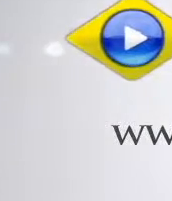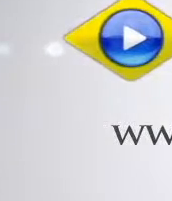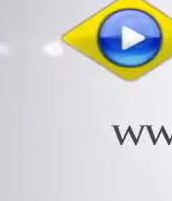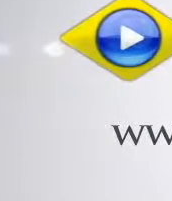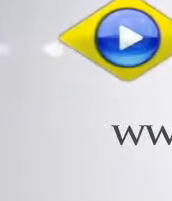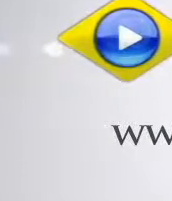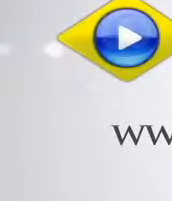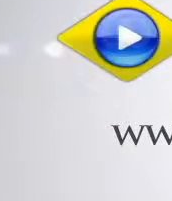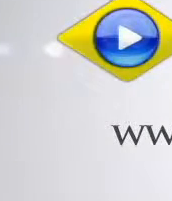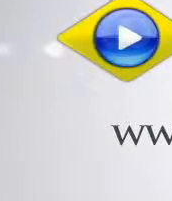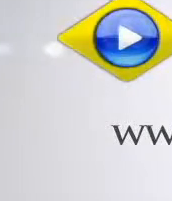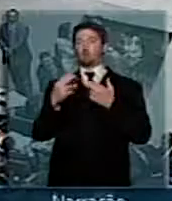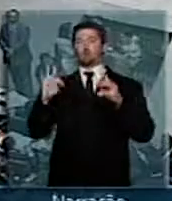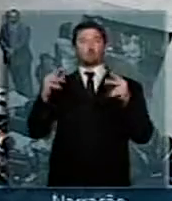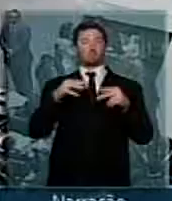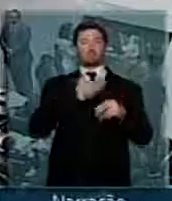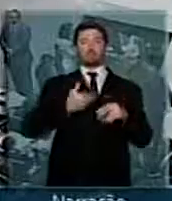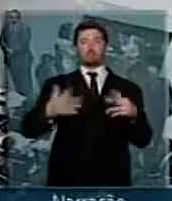O...